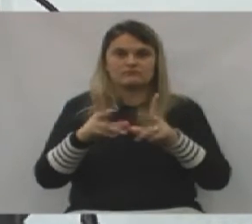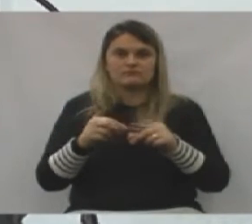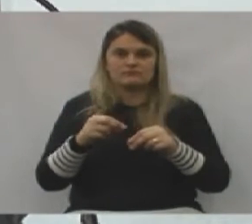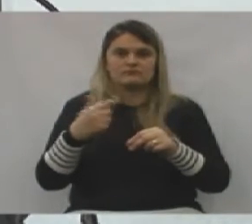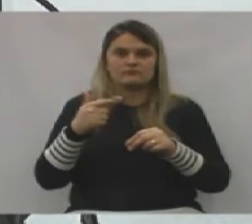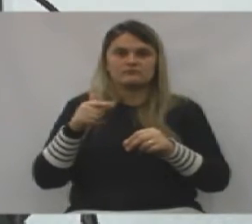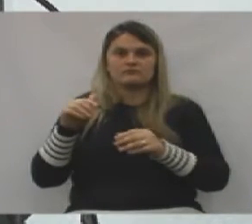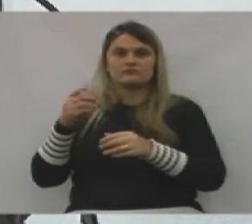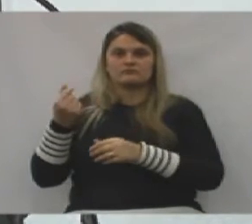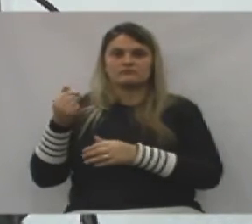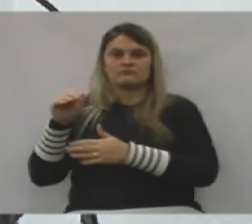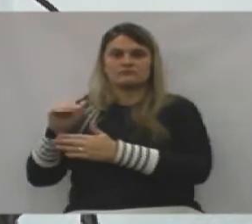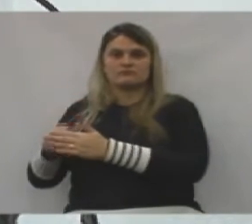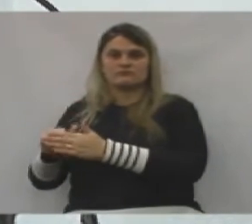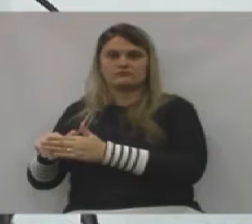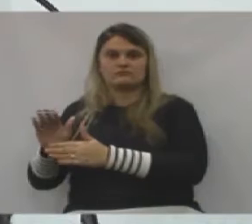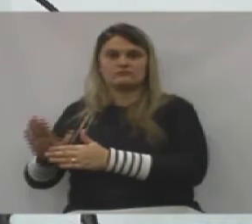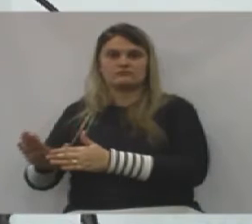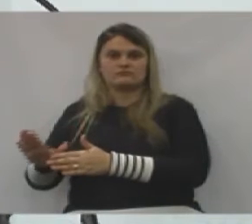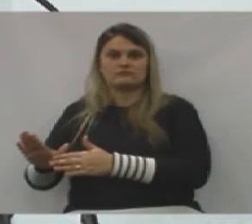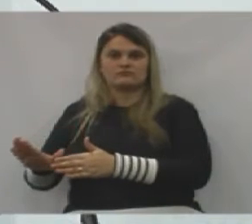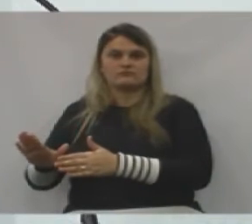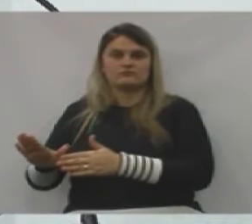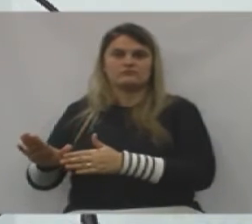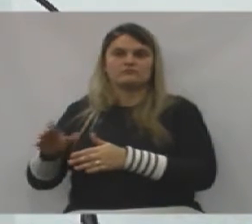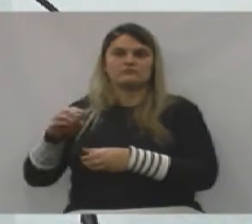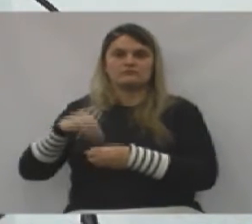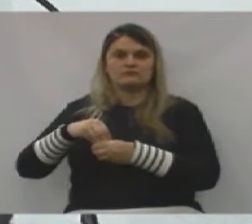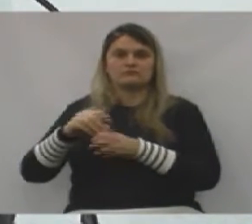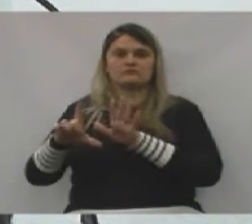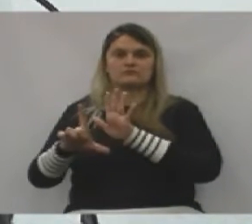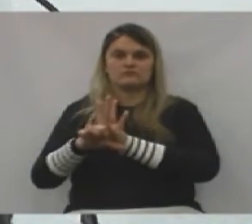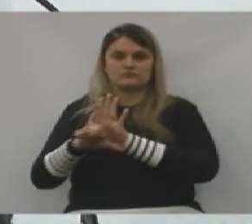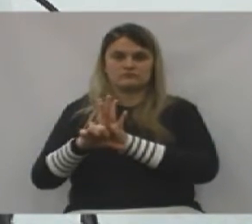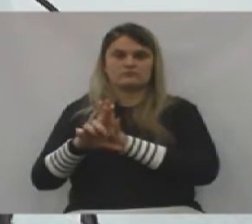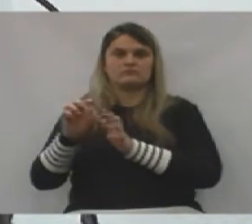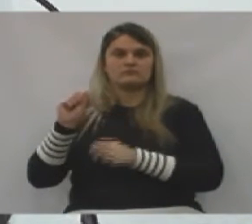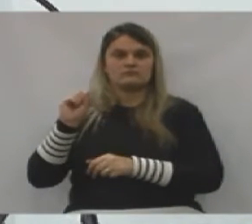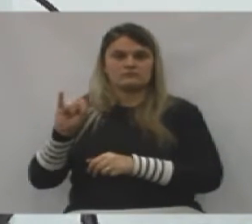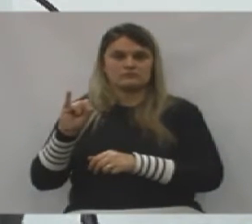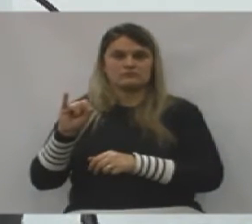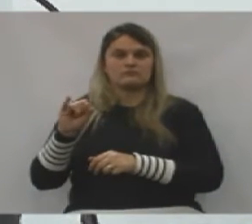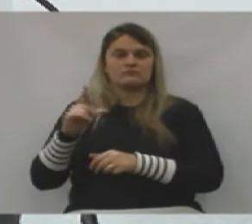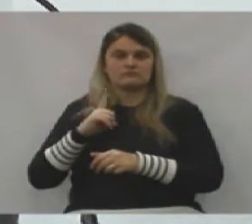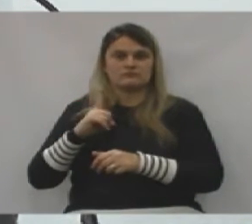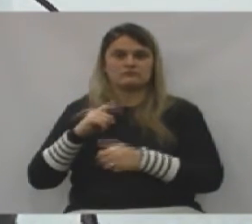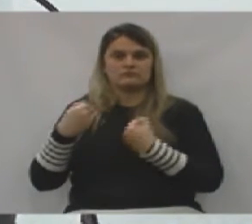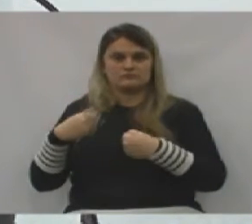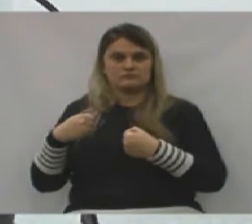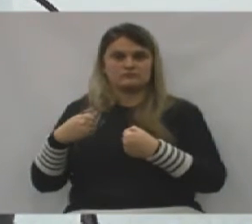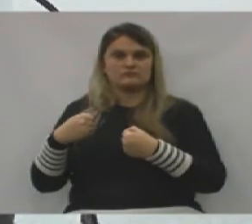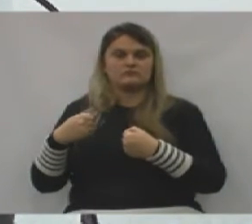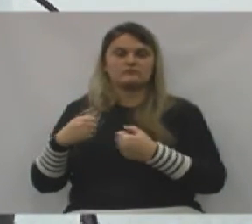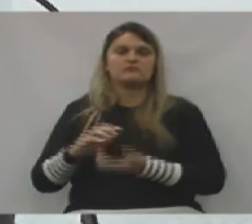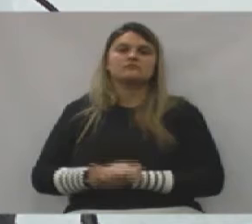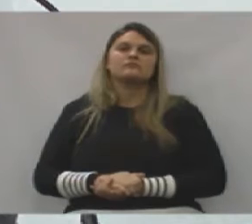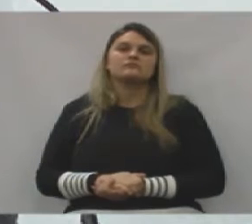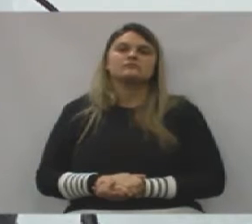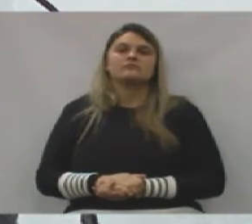uma reserva que até legalmente se impõe aqui dentro para casa.